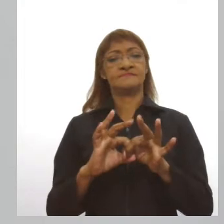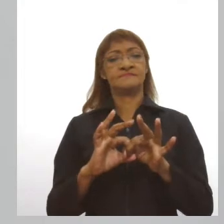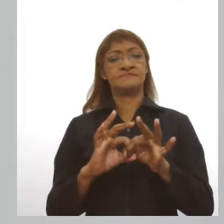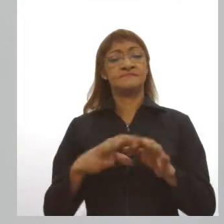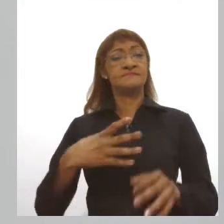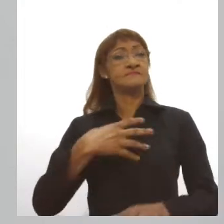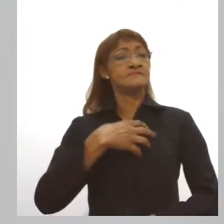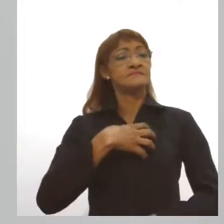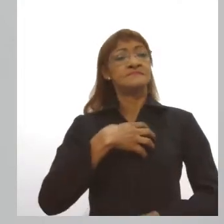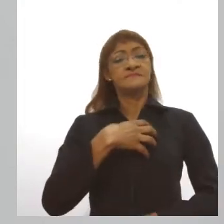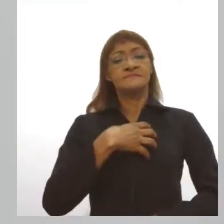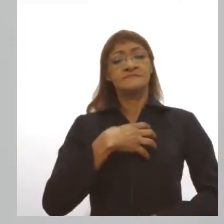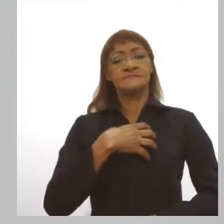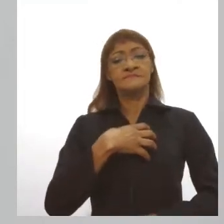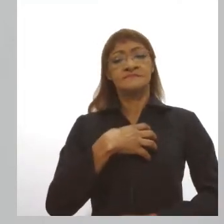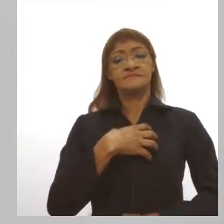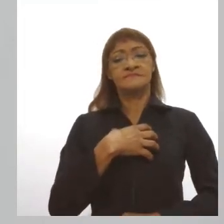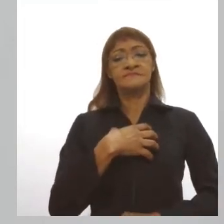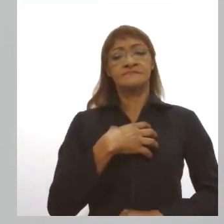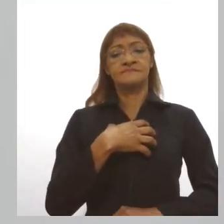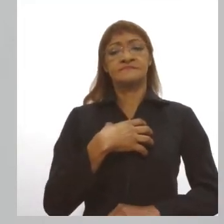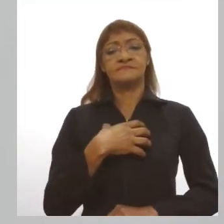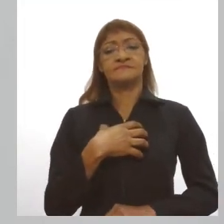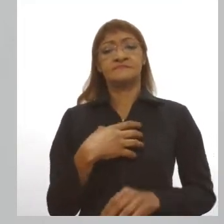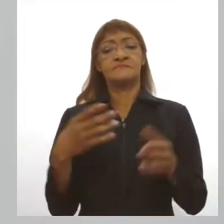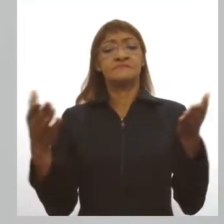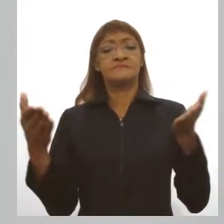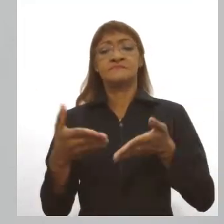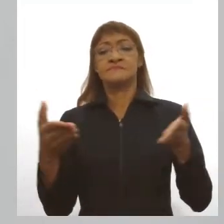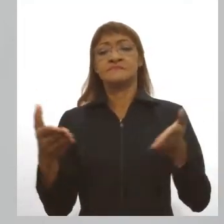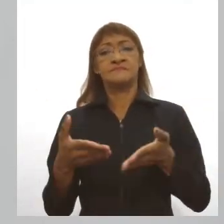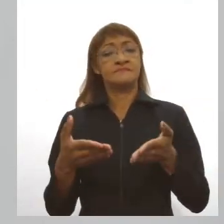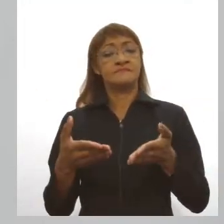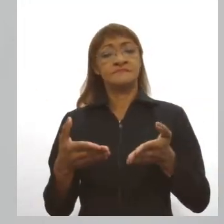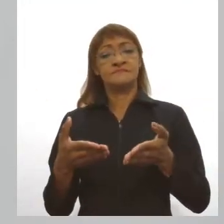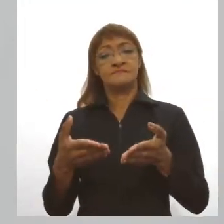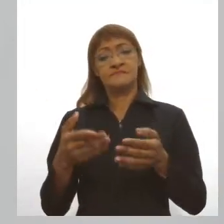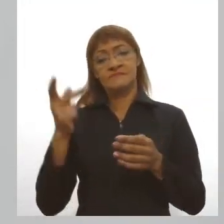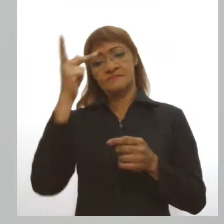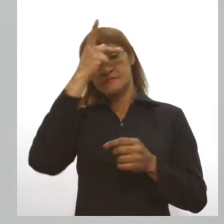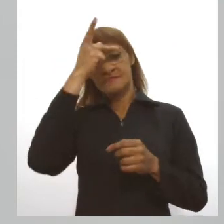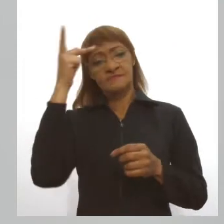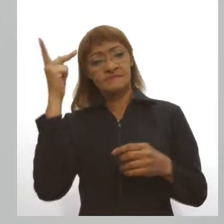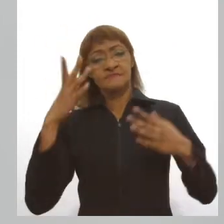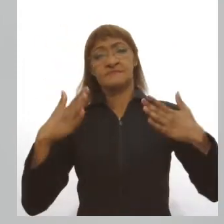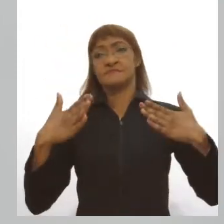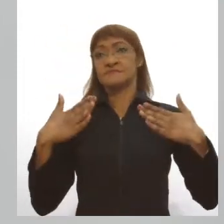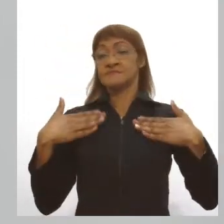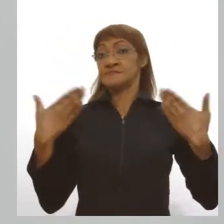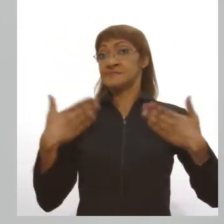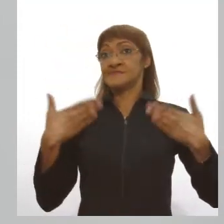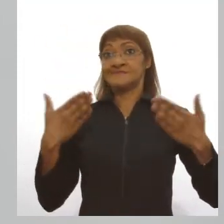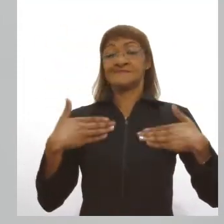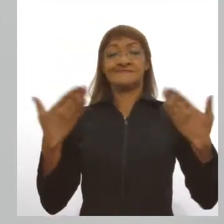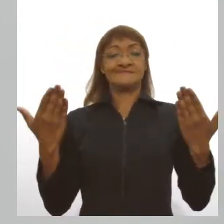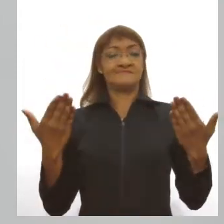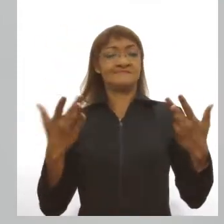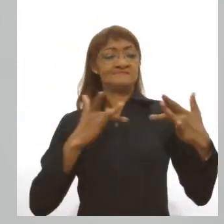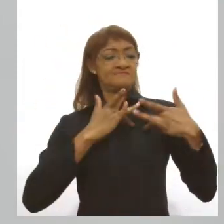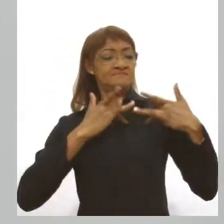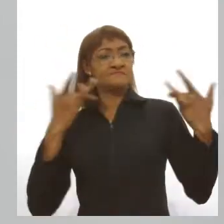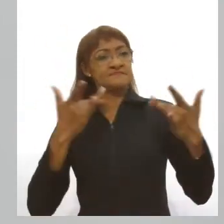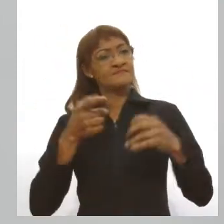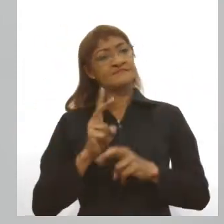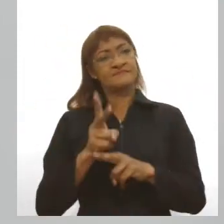faz da gente brasileira, uma pessoa, pessoas alegres, solidárias, enfim, e